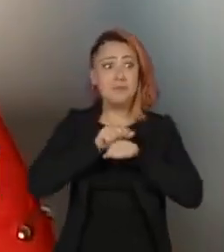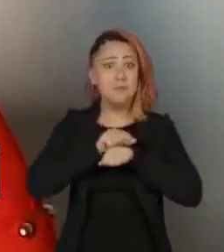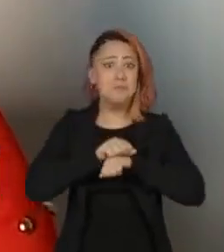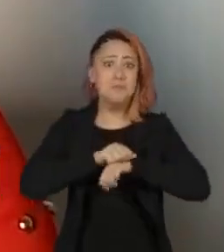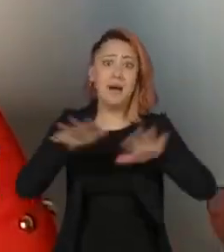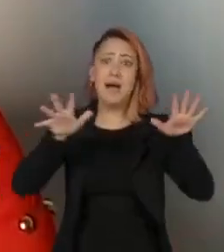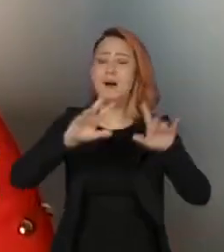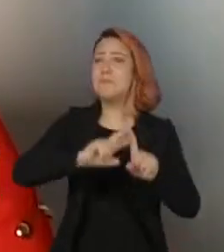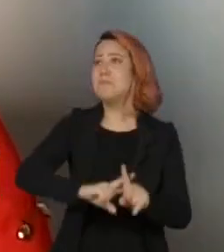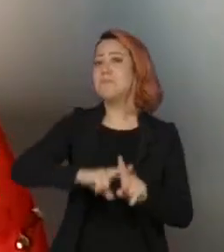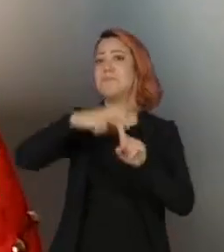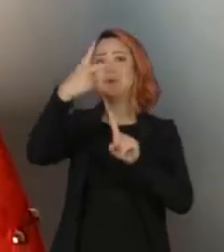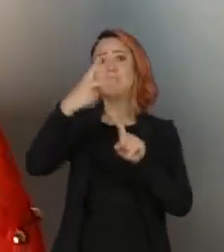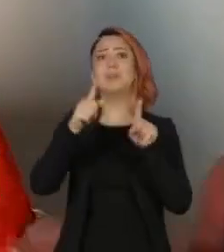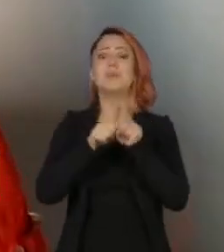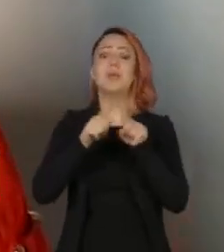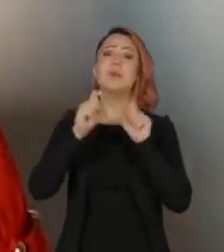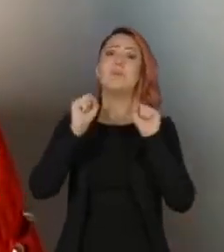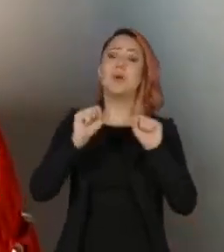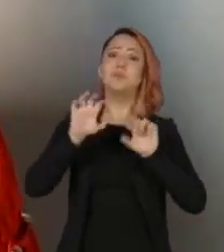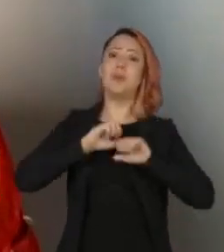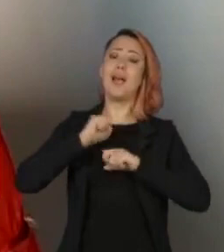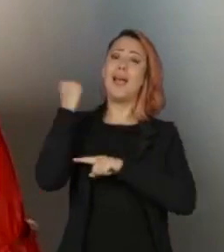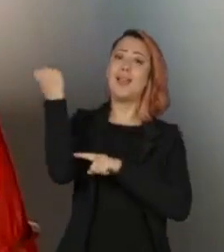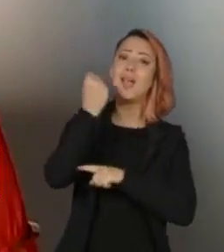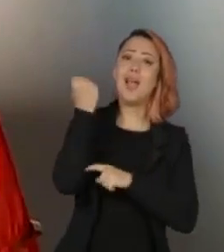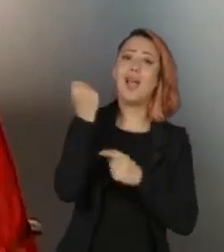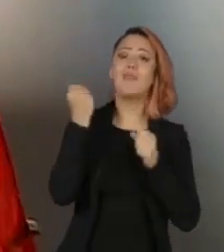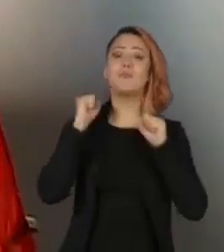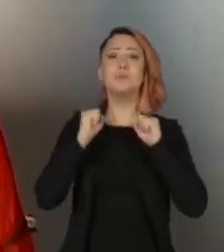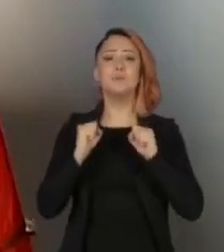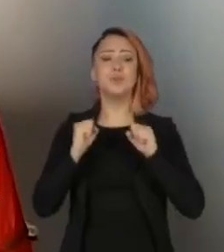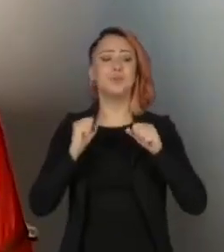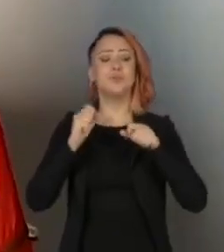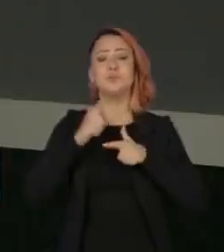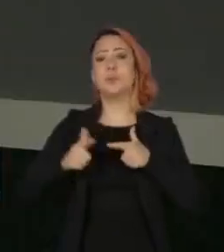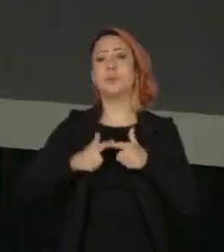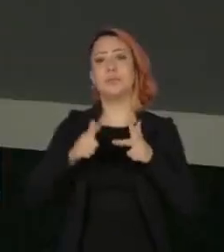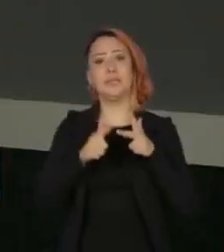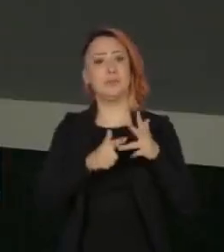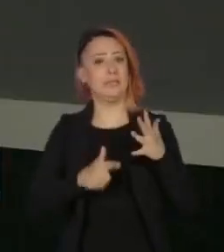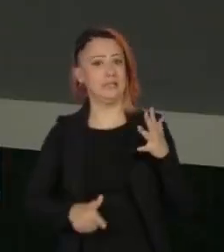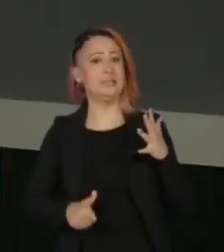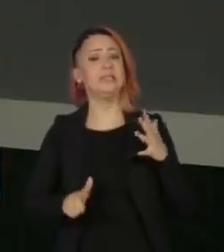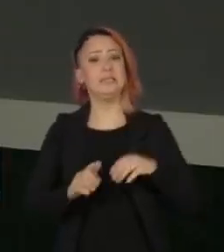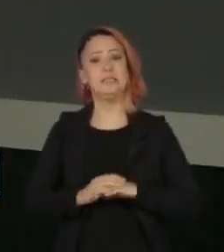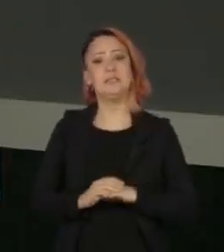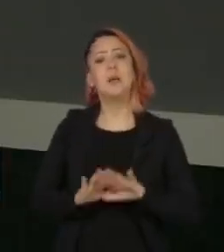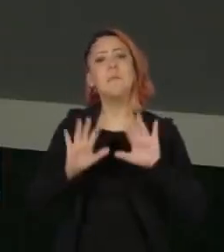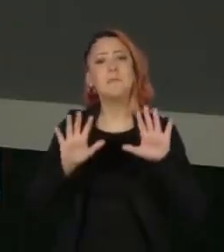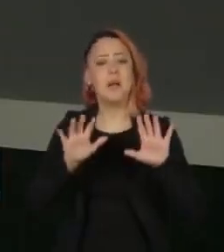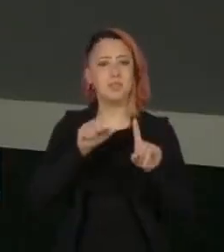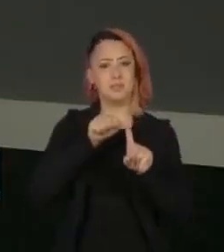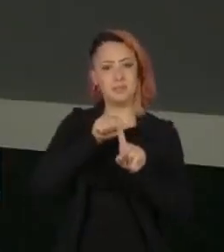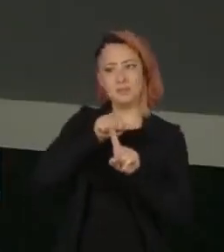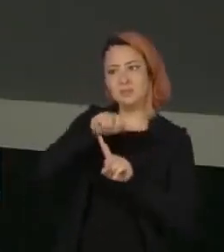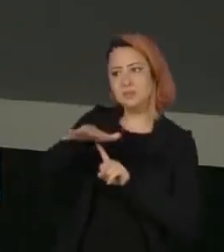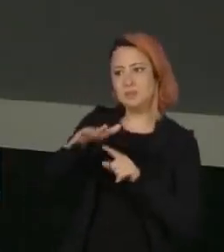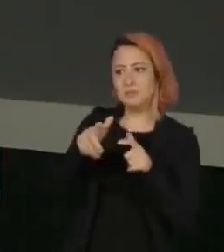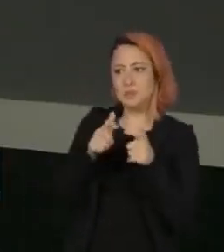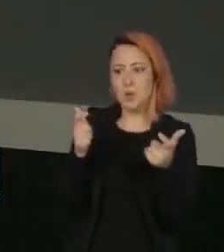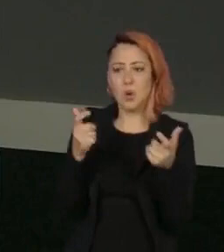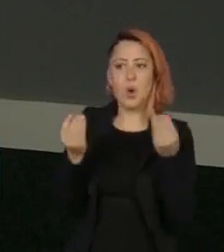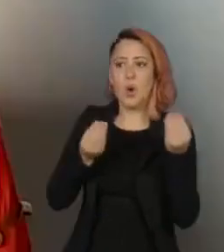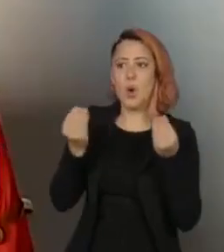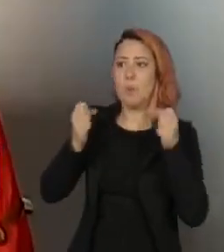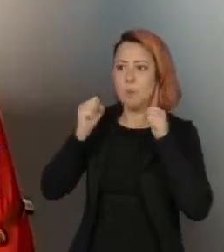adoecimento grave, que também podem pegar essa variante pela alta transmissibilidade. E com uma transmissão maior, o risco de uma nova